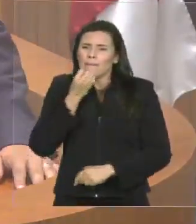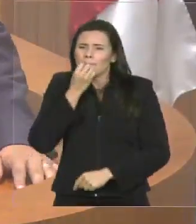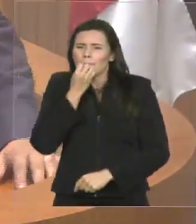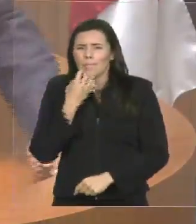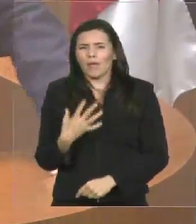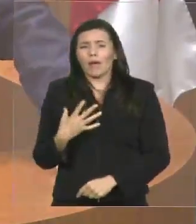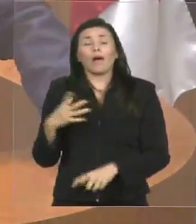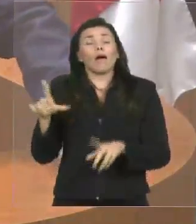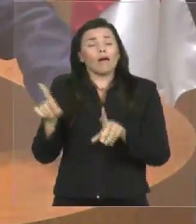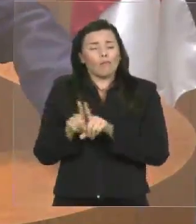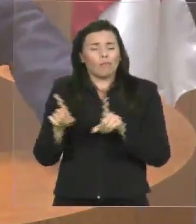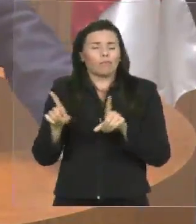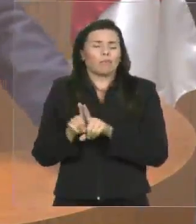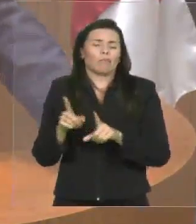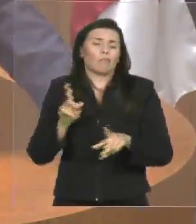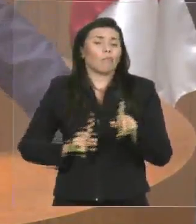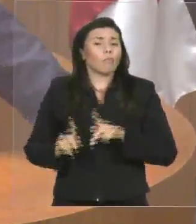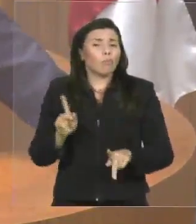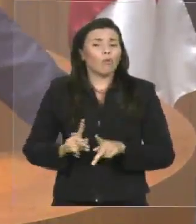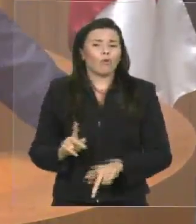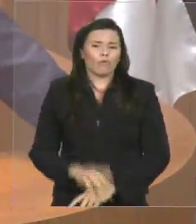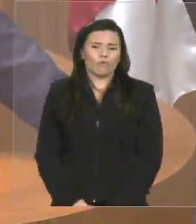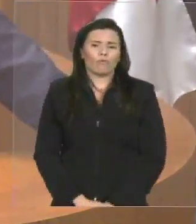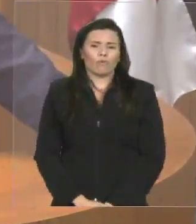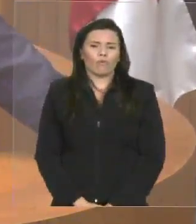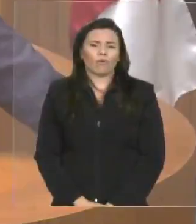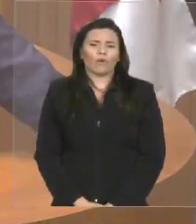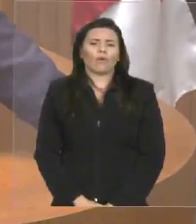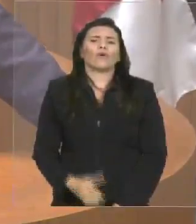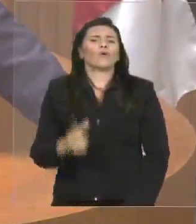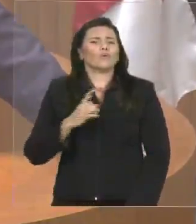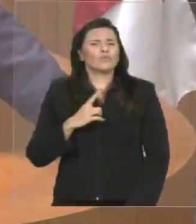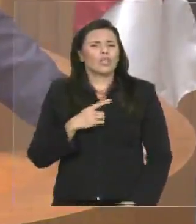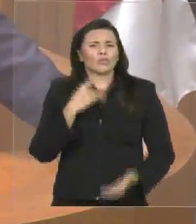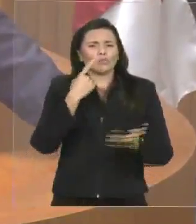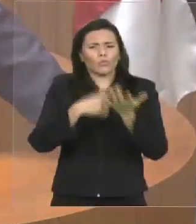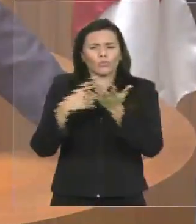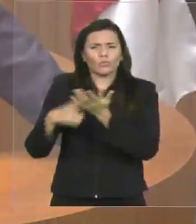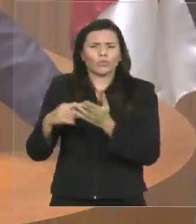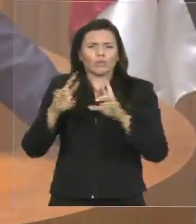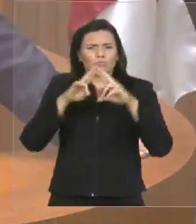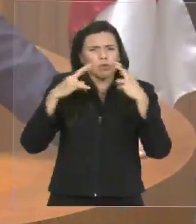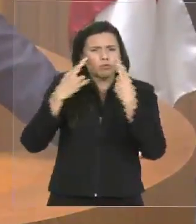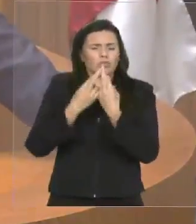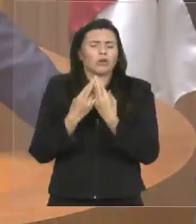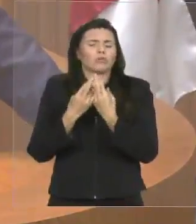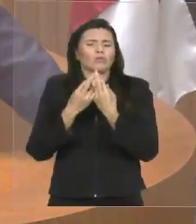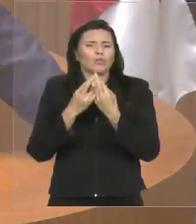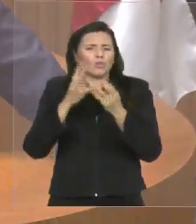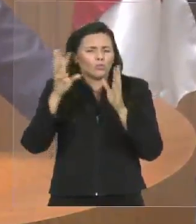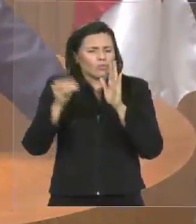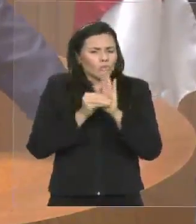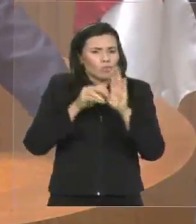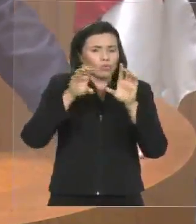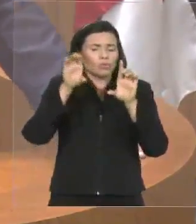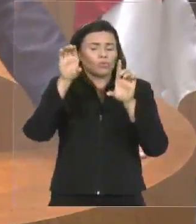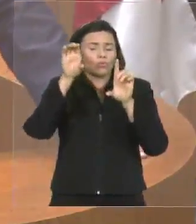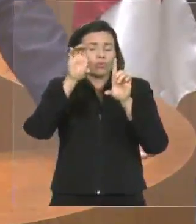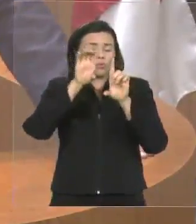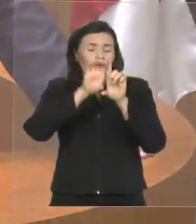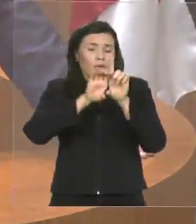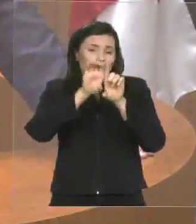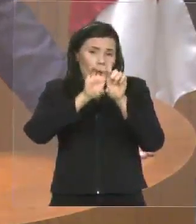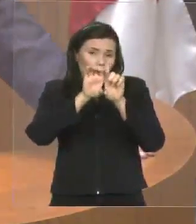ação, teremos fortes agendas de mobilização dos estudantes, dos pré-universitários,